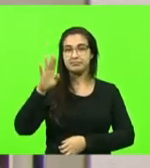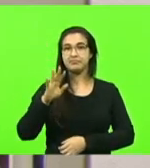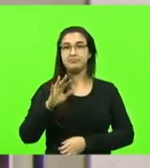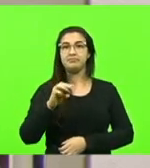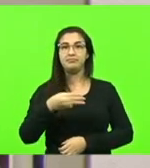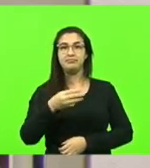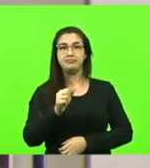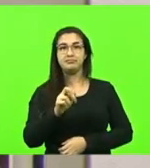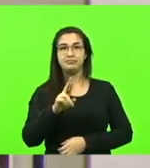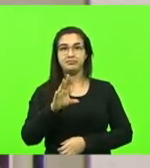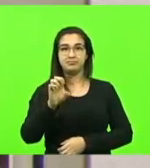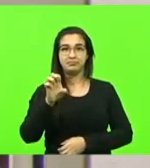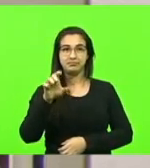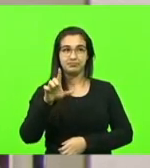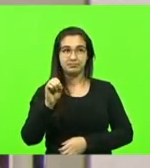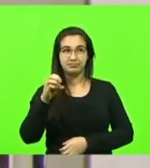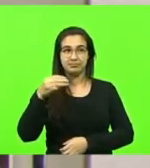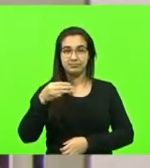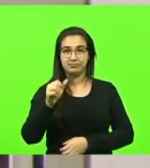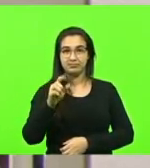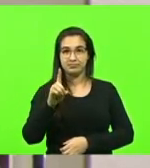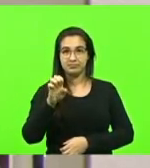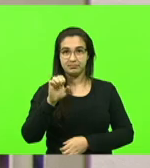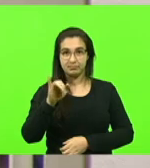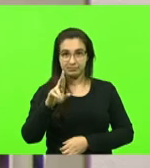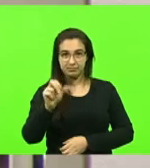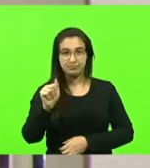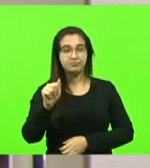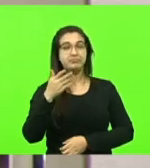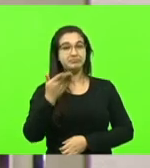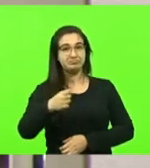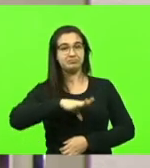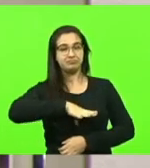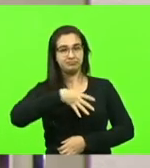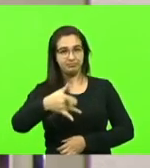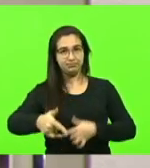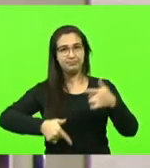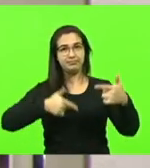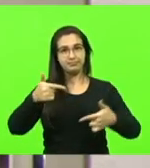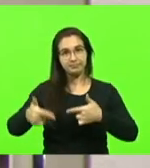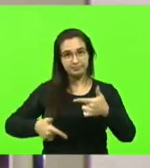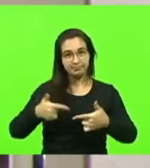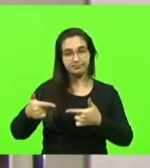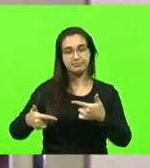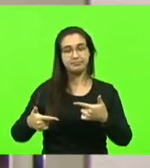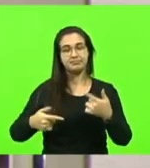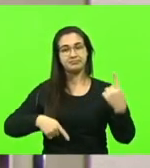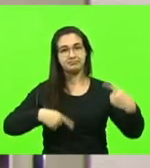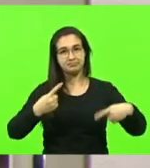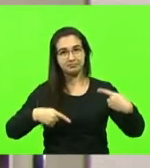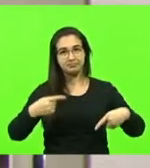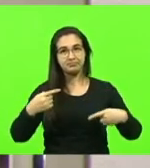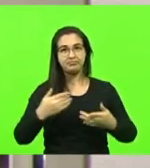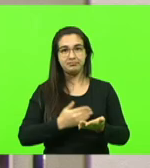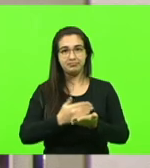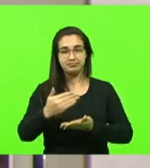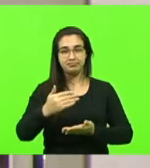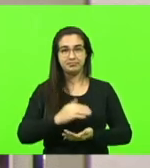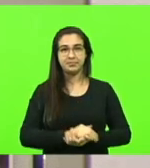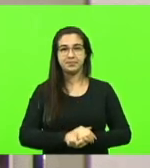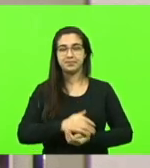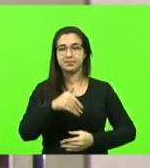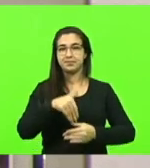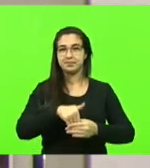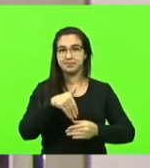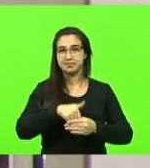pelos atos de desprendimento e coragem no cumprimento dos seus deveres funcionais. Em discussão. Não havendo quem queira